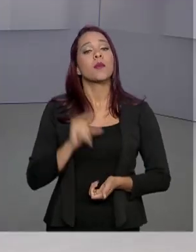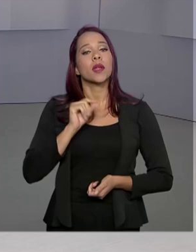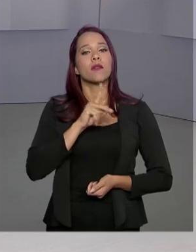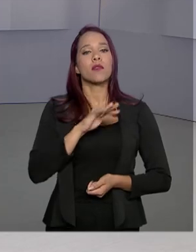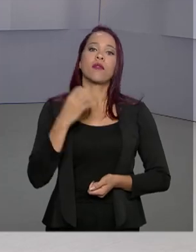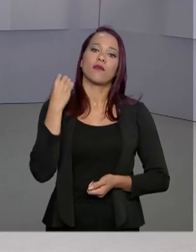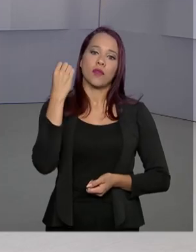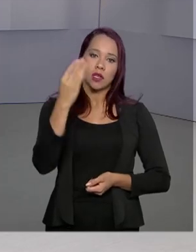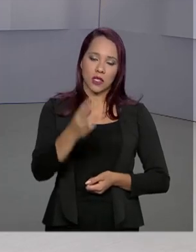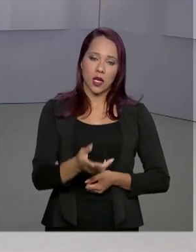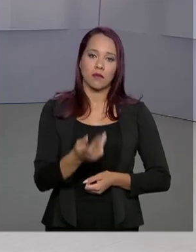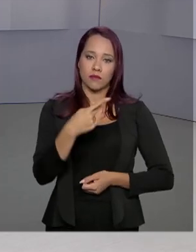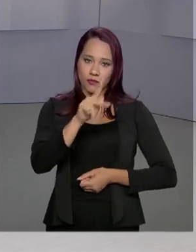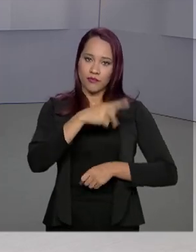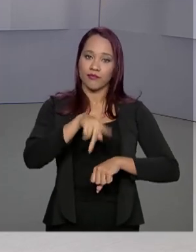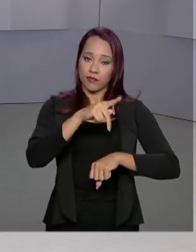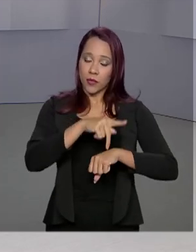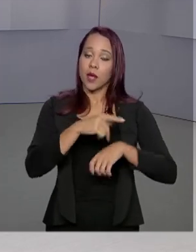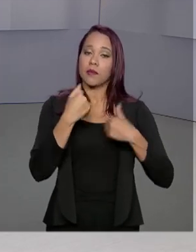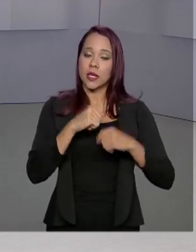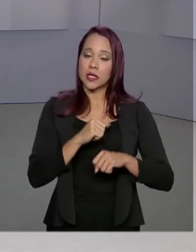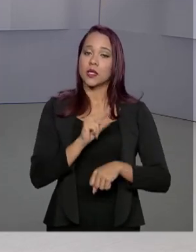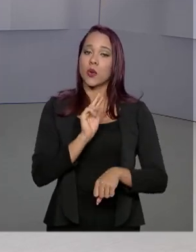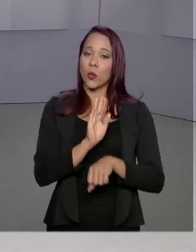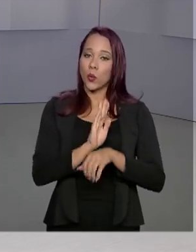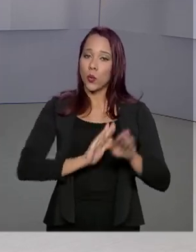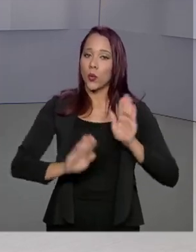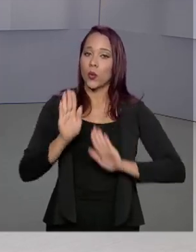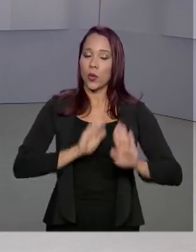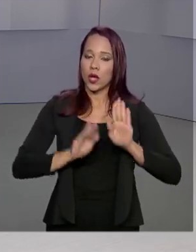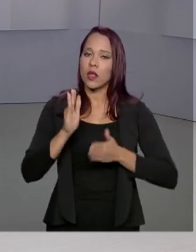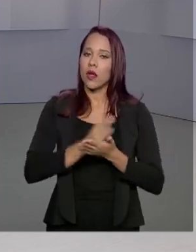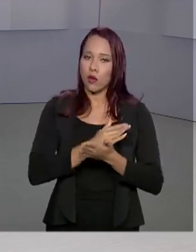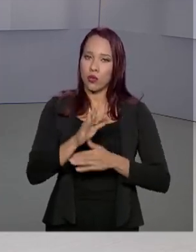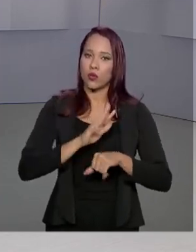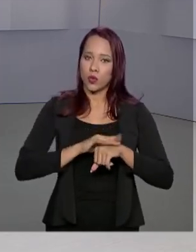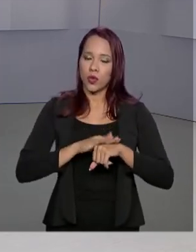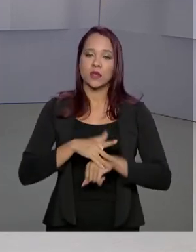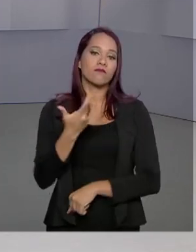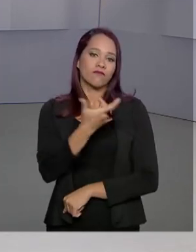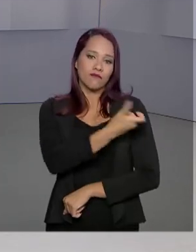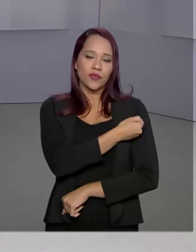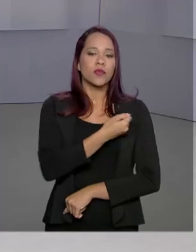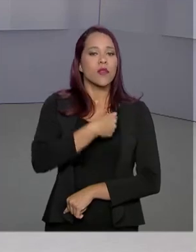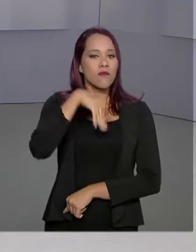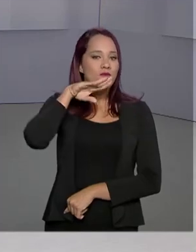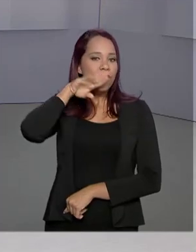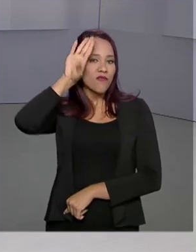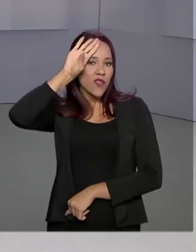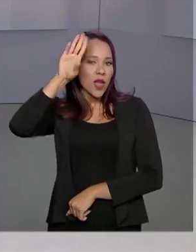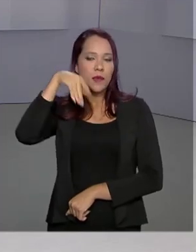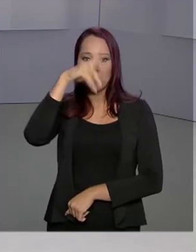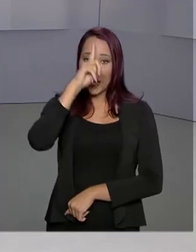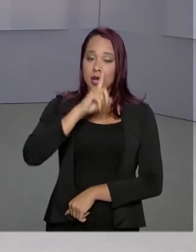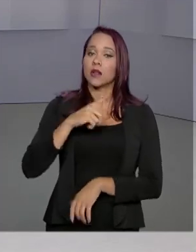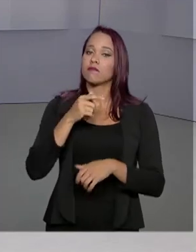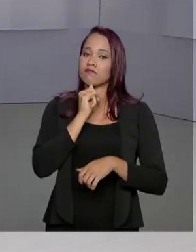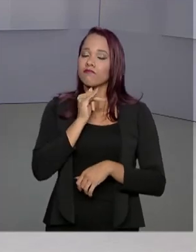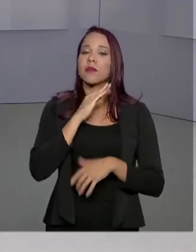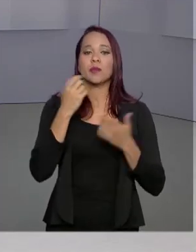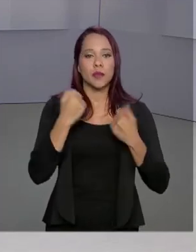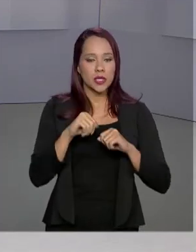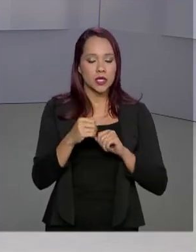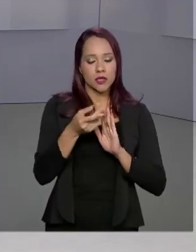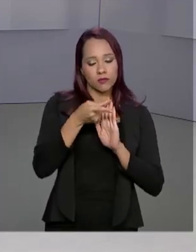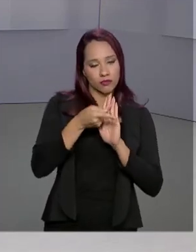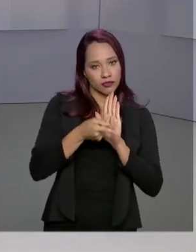viajar ao exterior, precisa ficar atento à prevenção contra algumas doenças. A vacina contra a febre amarela, por exemplo, deve fazer parte do